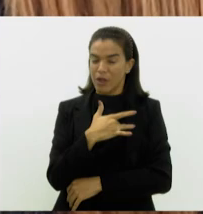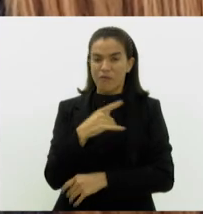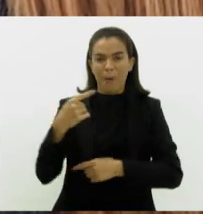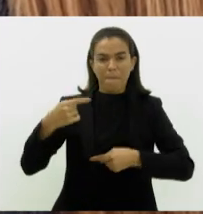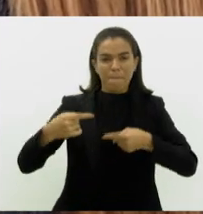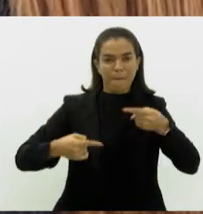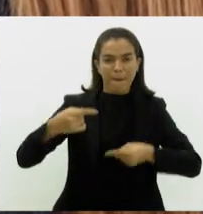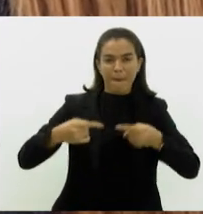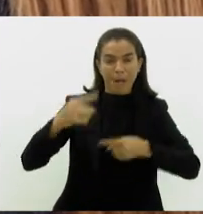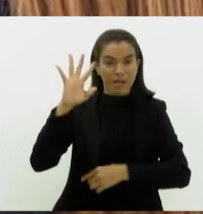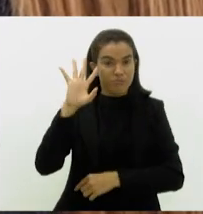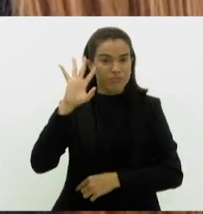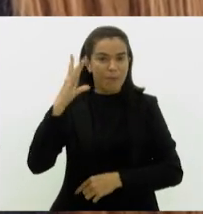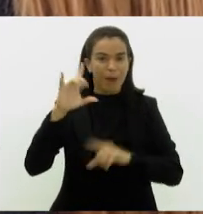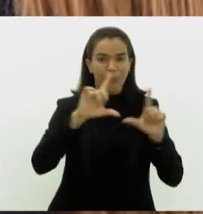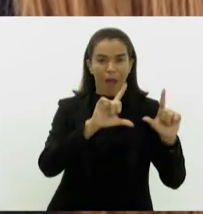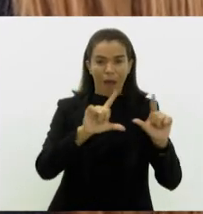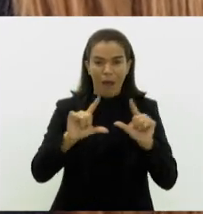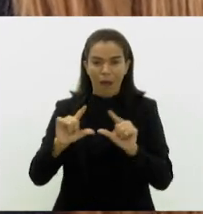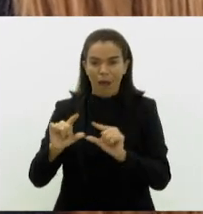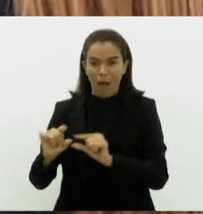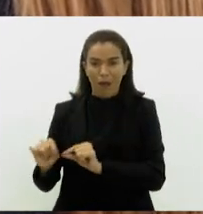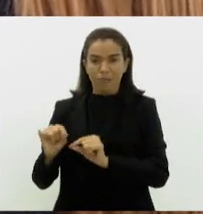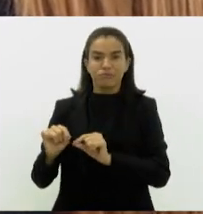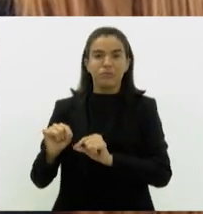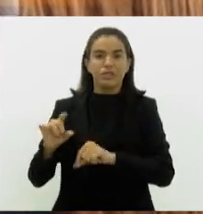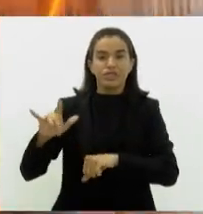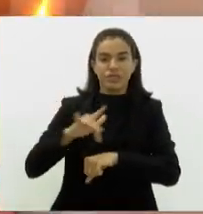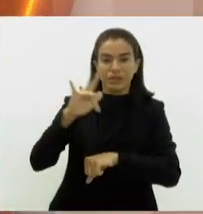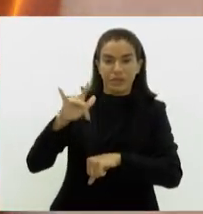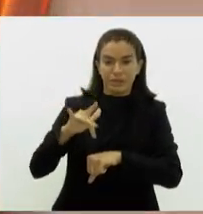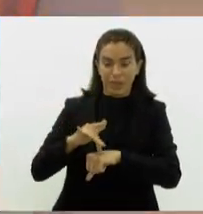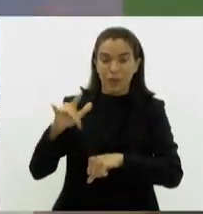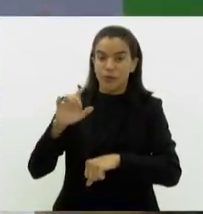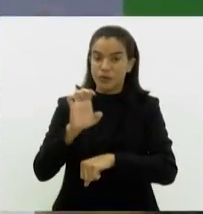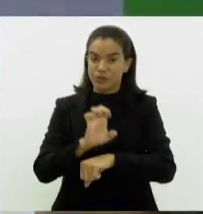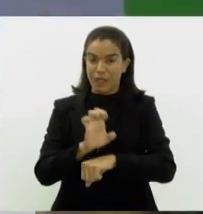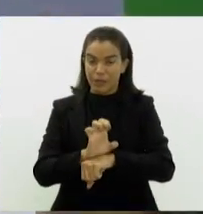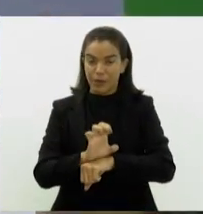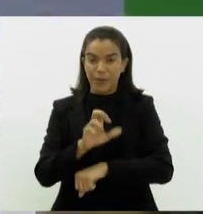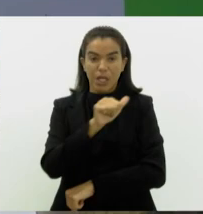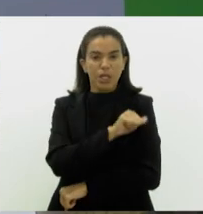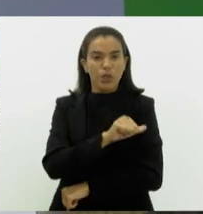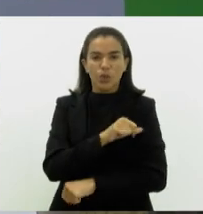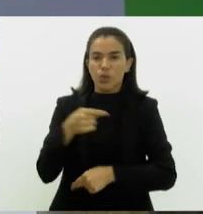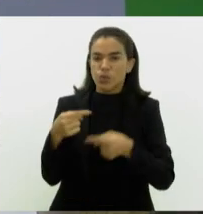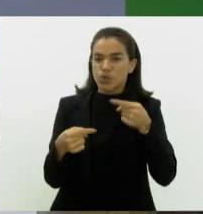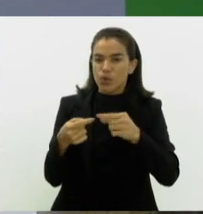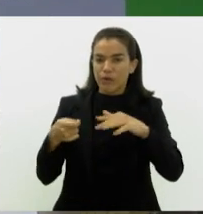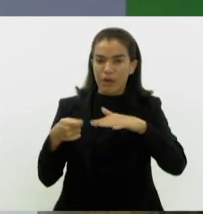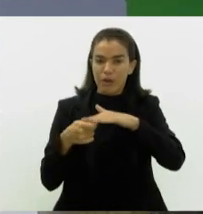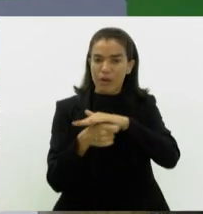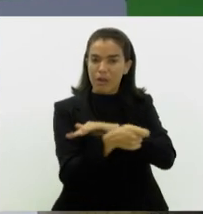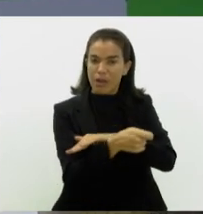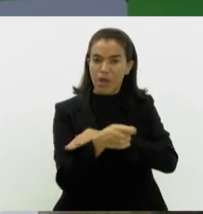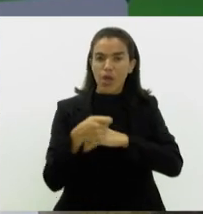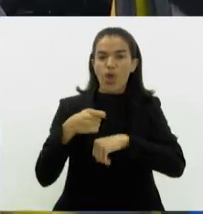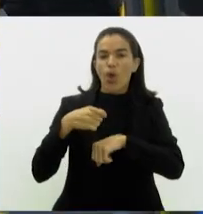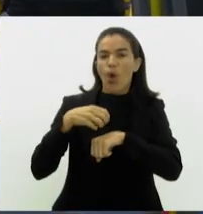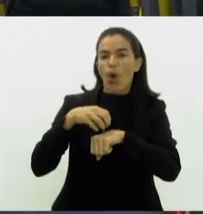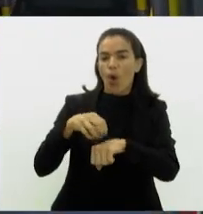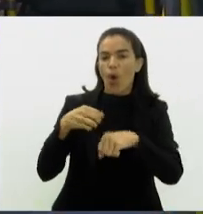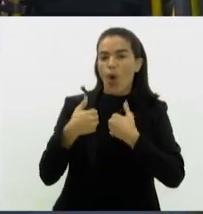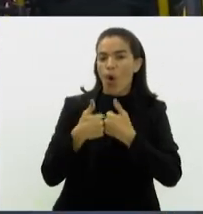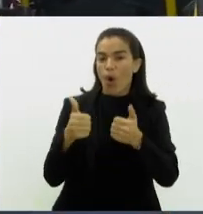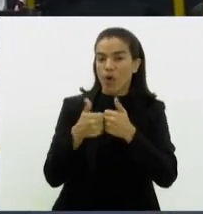debater soluções para reduzir os casos de dengue no Estado. E Rio discute investimento em ônibus elétricos.